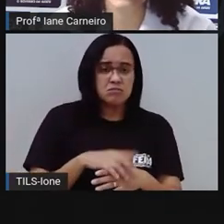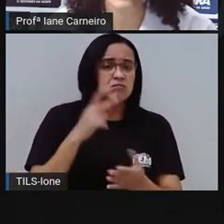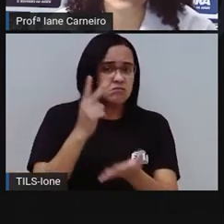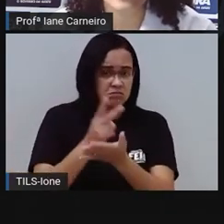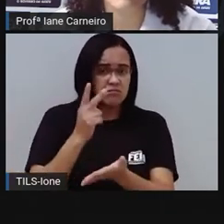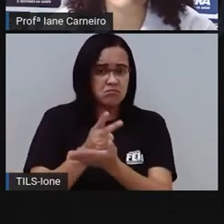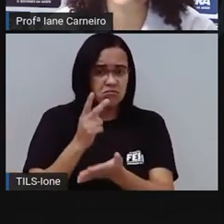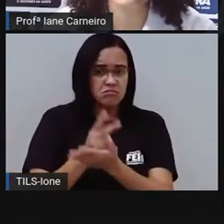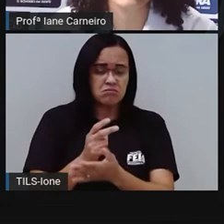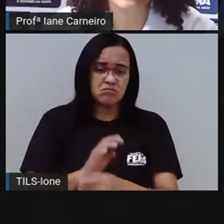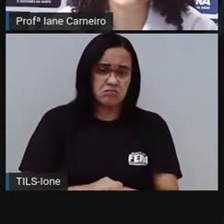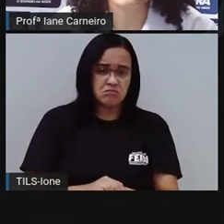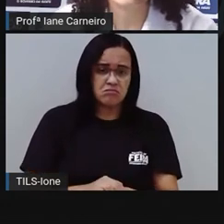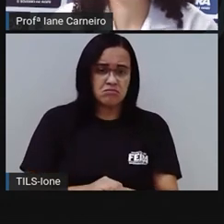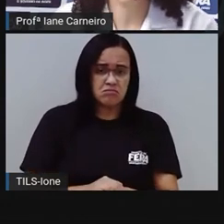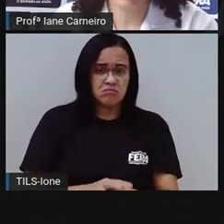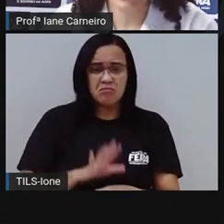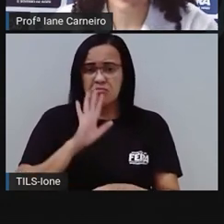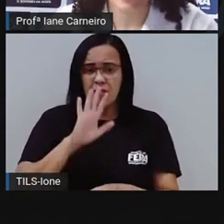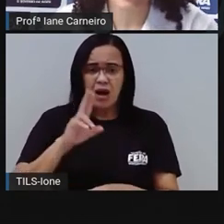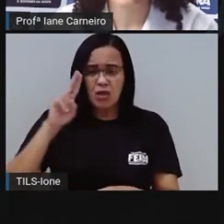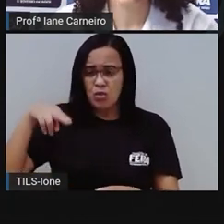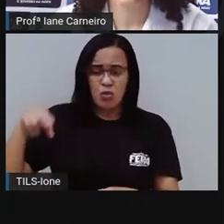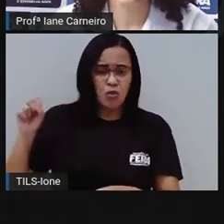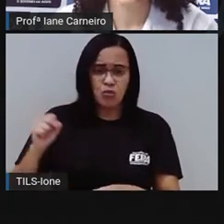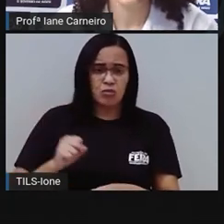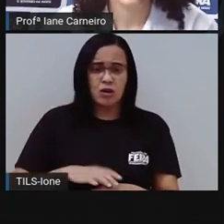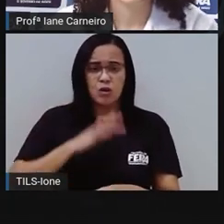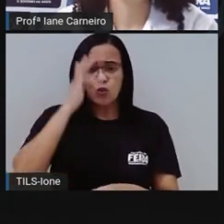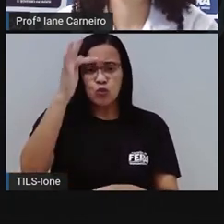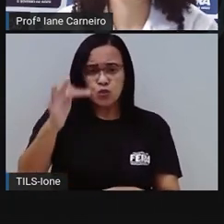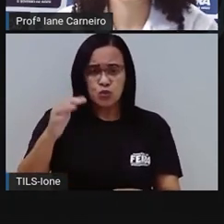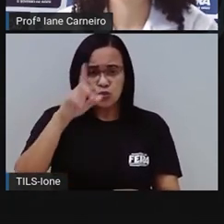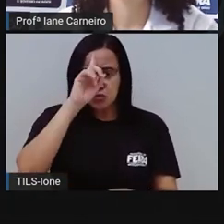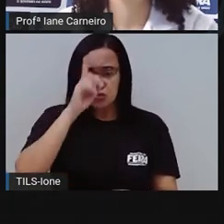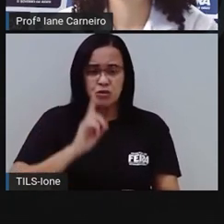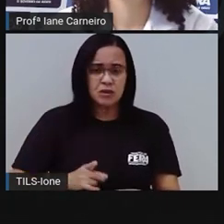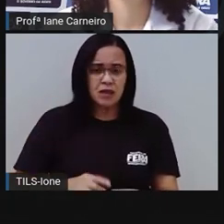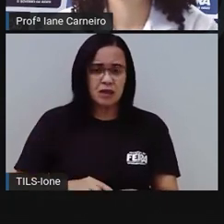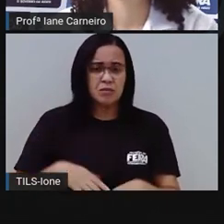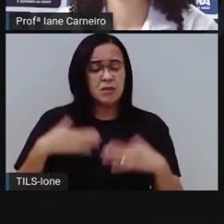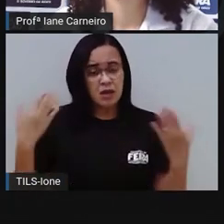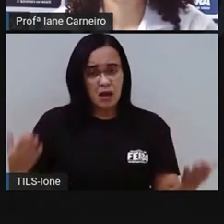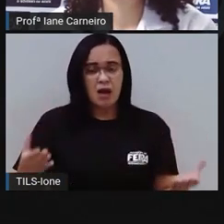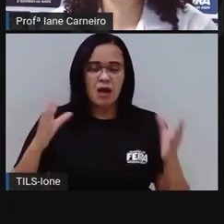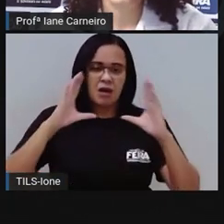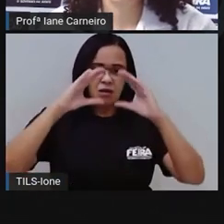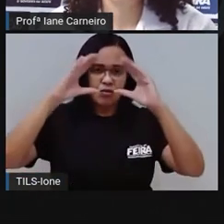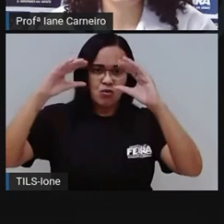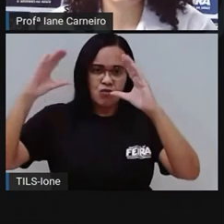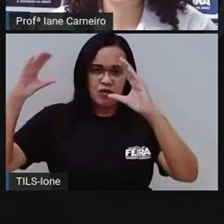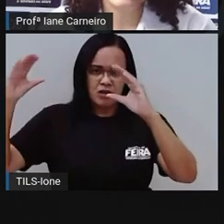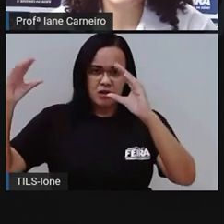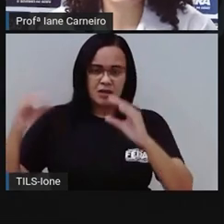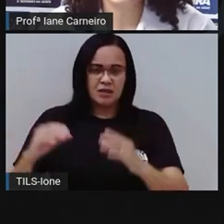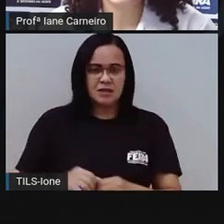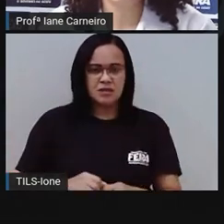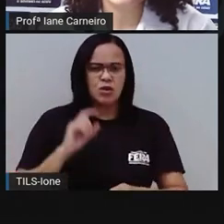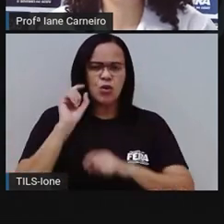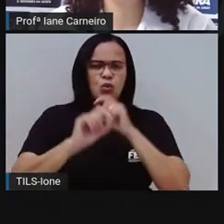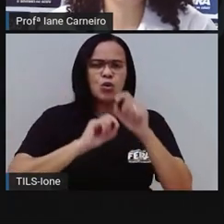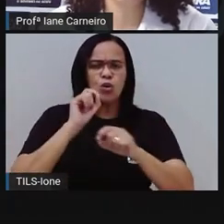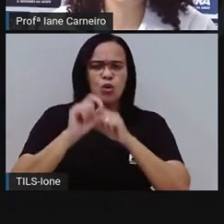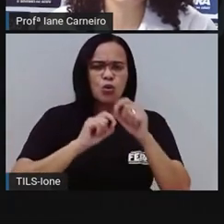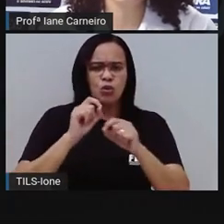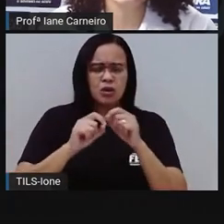não ignora. Mas nunca sabe onde irá. A nuvem. O que é que tem a